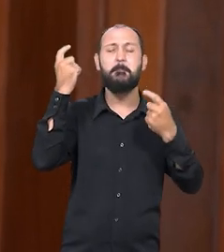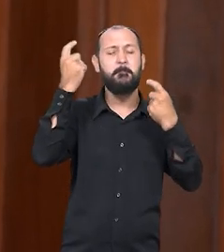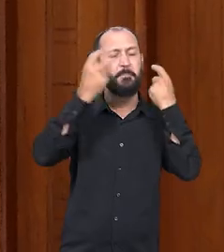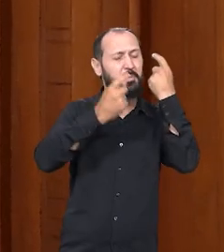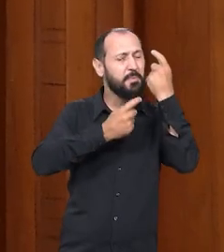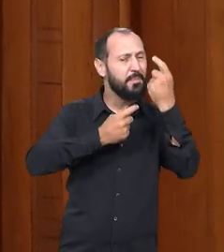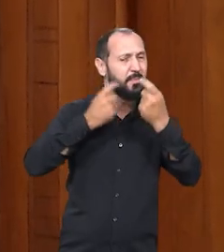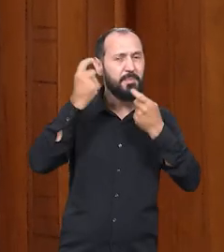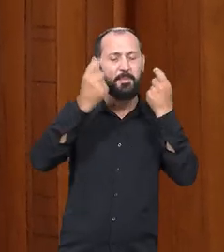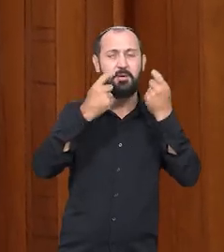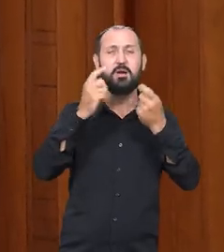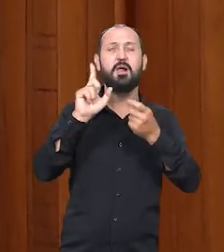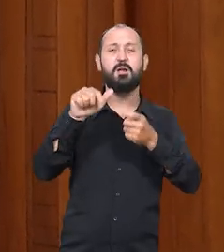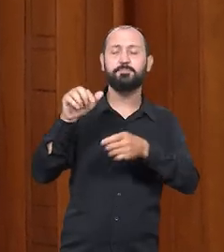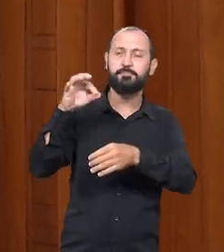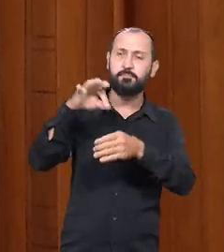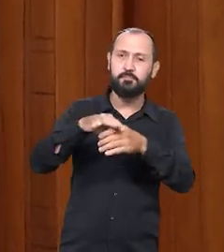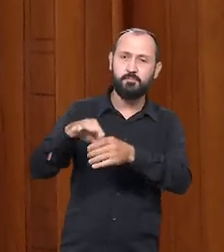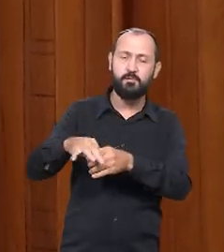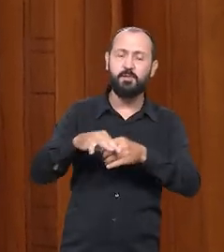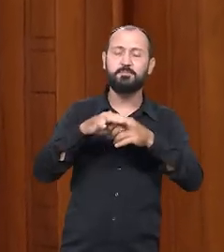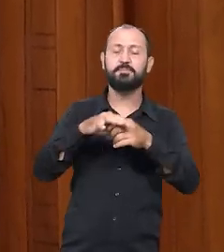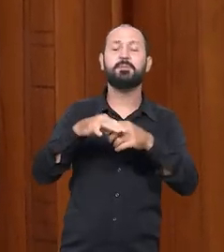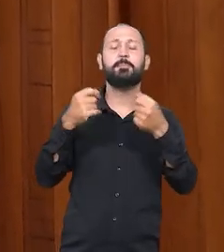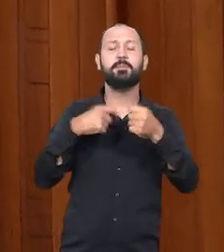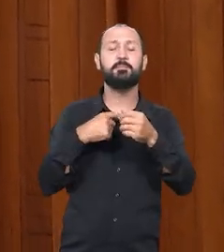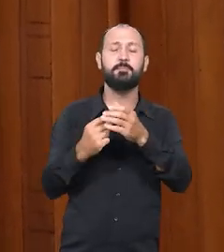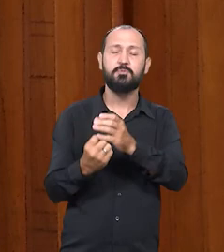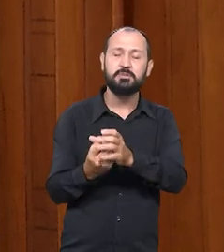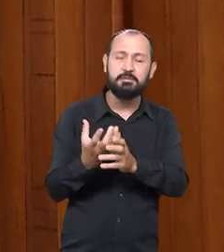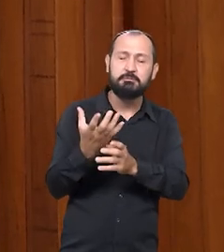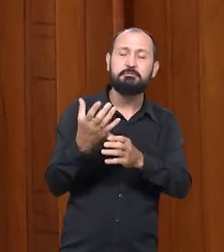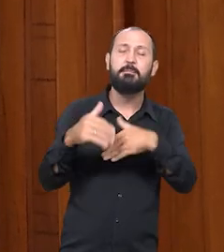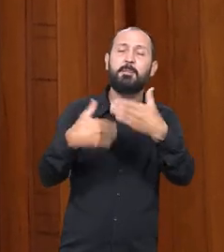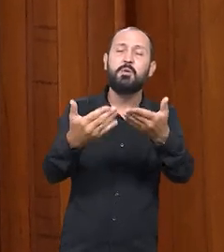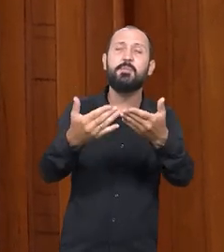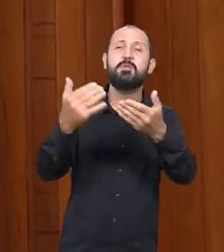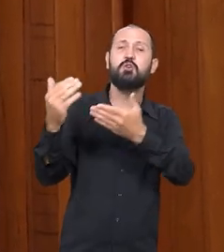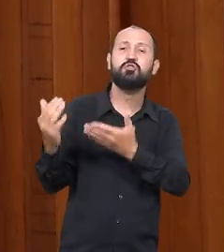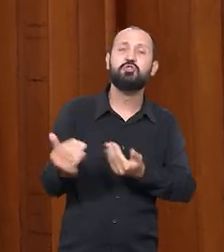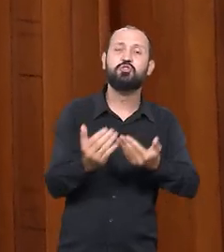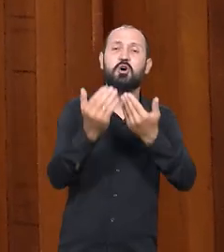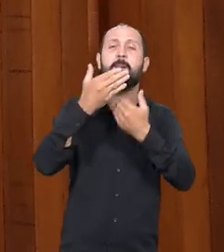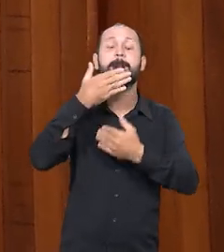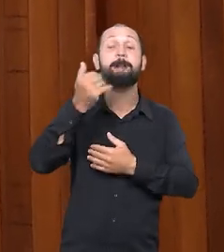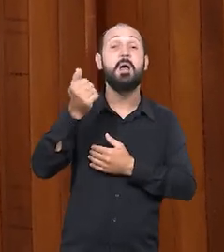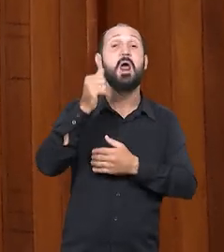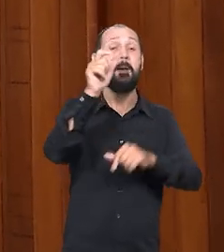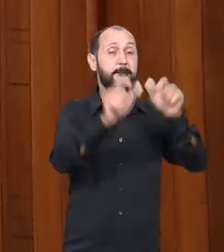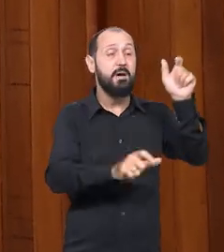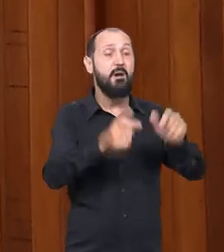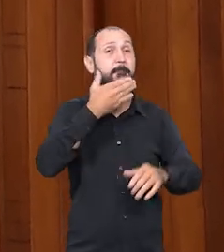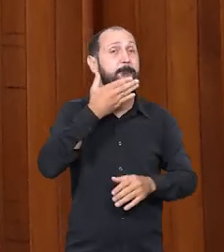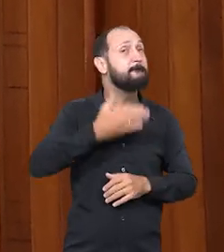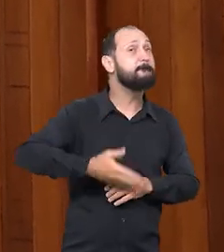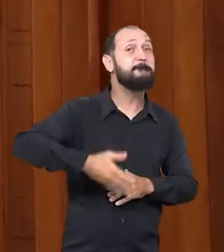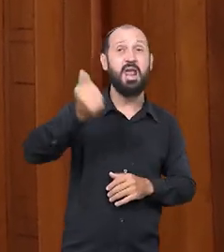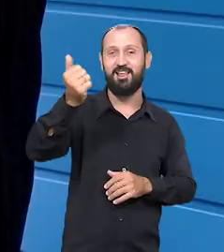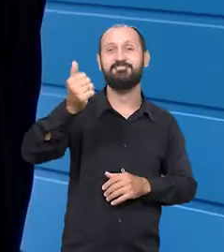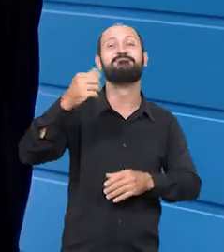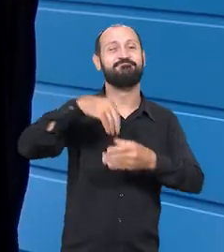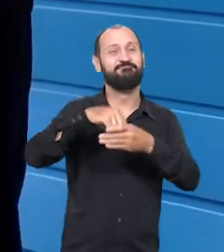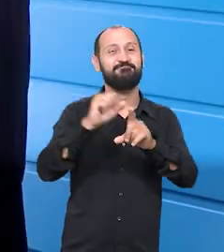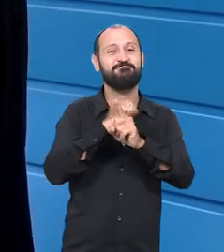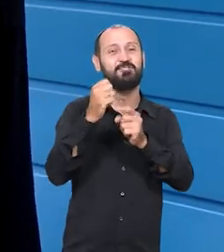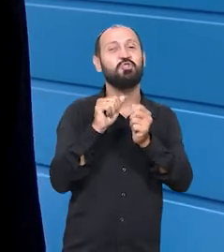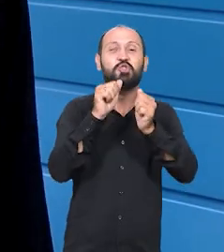bastante. Eu acho que é uma semente que a gente tem que plantar para ter uma juventude melhor, para ter pessoas melhores na sociedade.